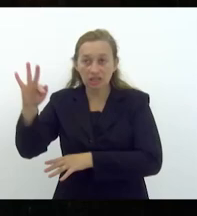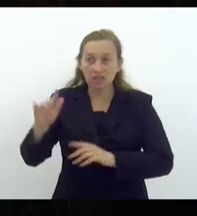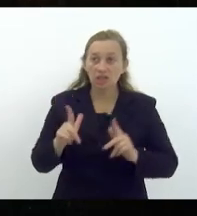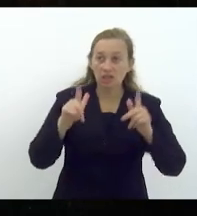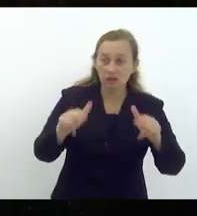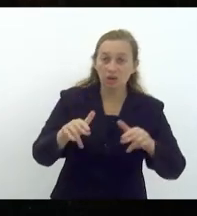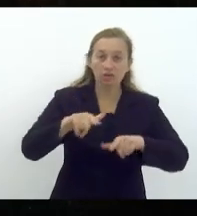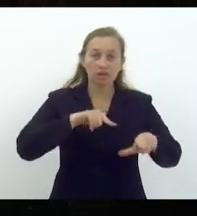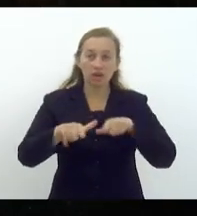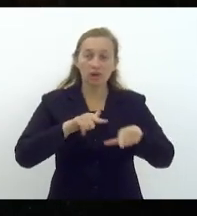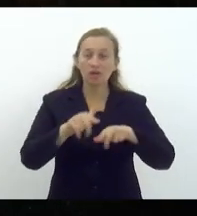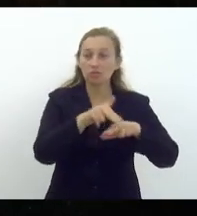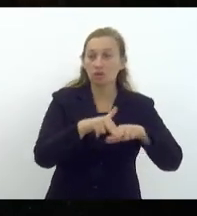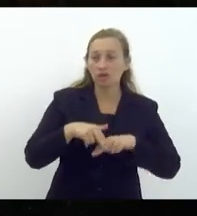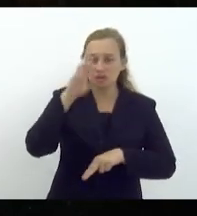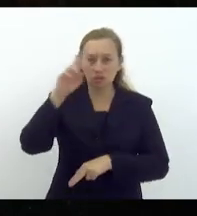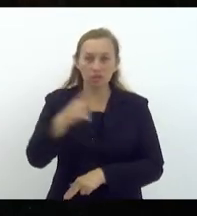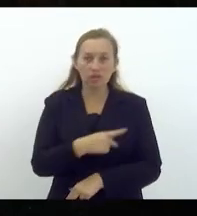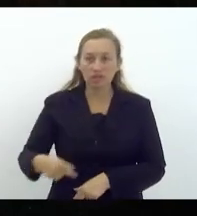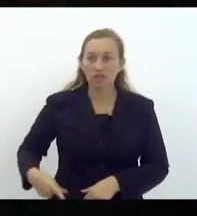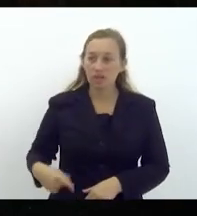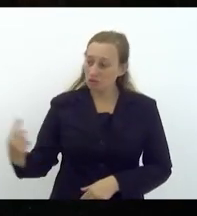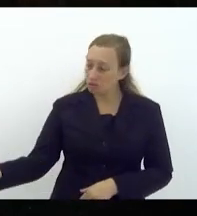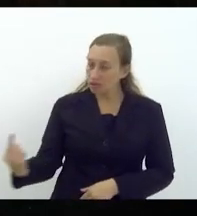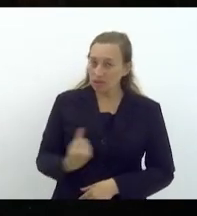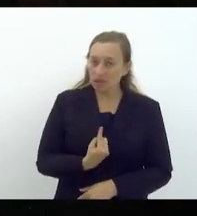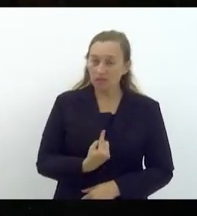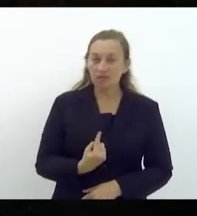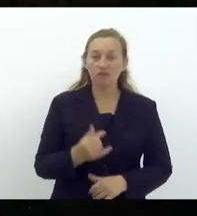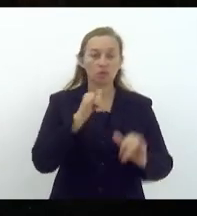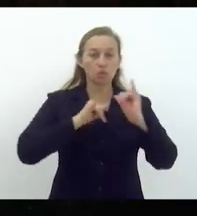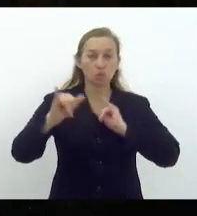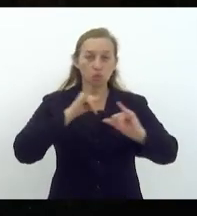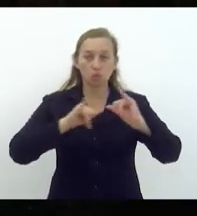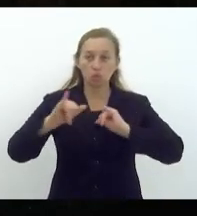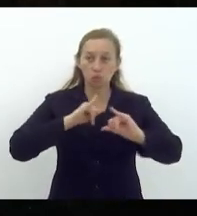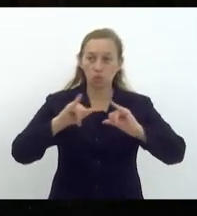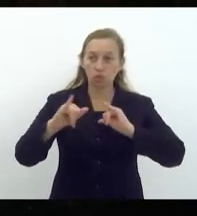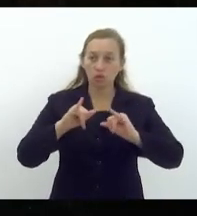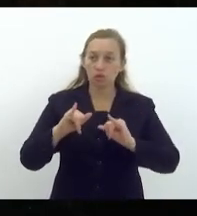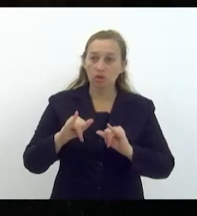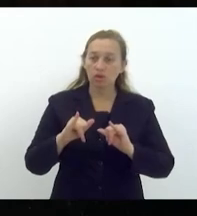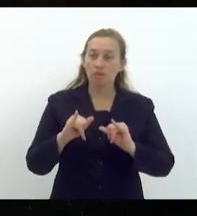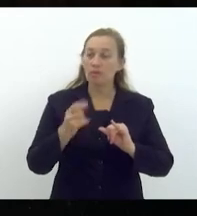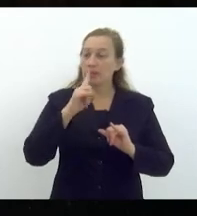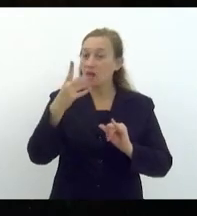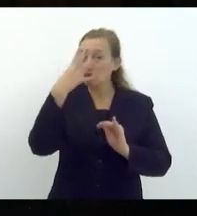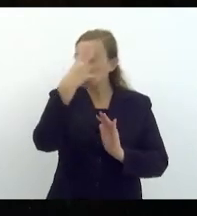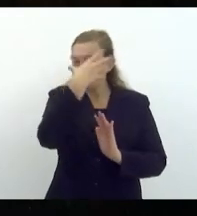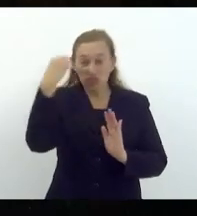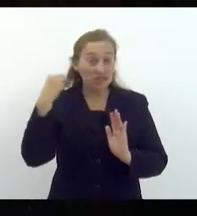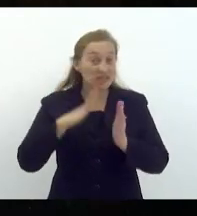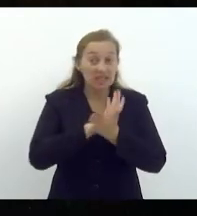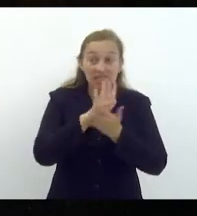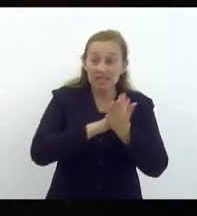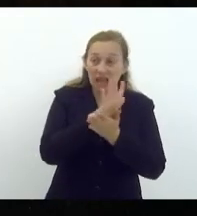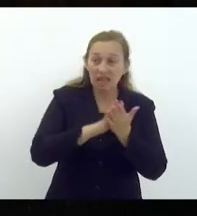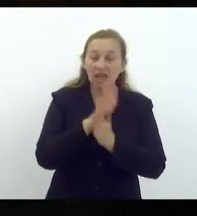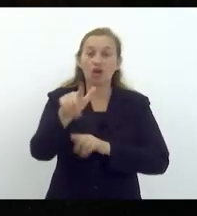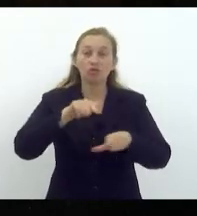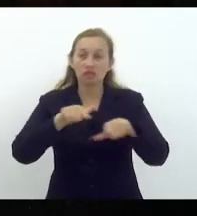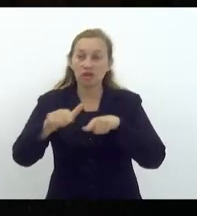atividade. Por isso, presidente, fiz questão de trazer aqui as informações por escrita para não me esquecer de nada. Isso é um trabalho